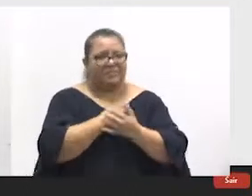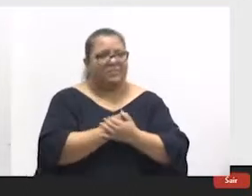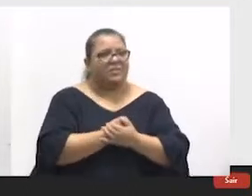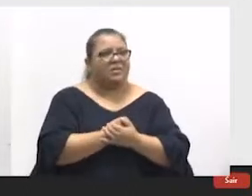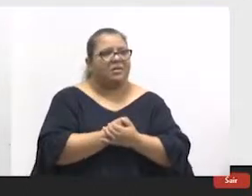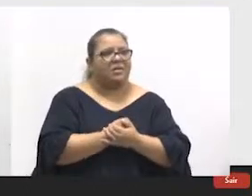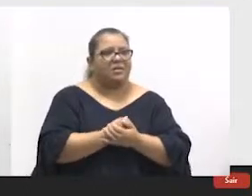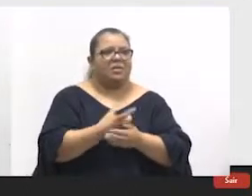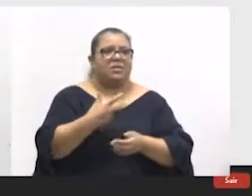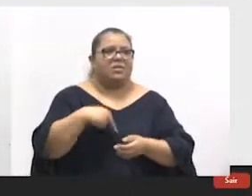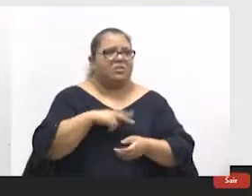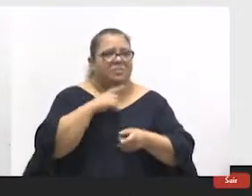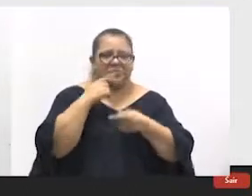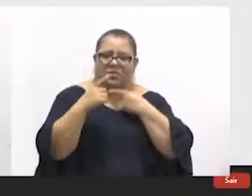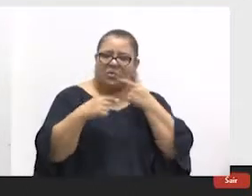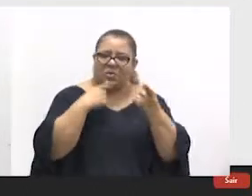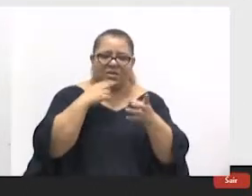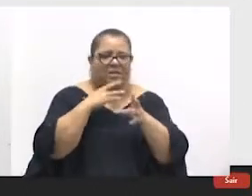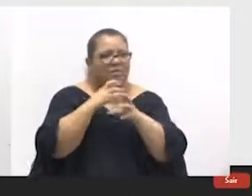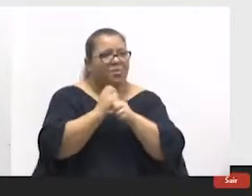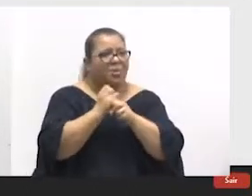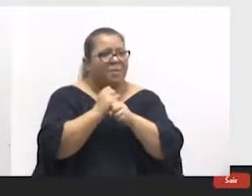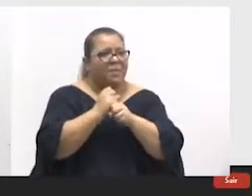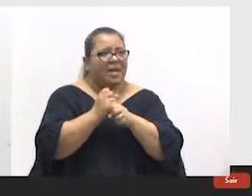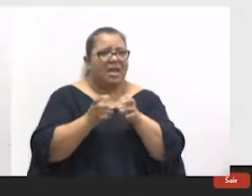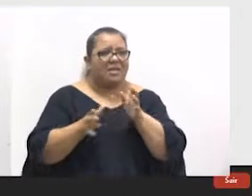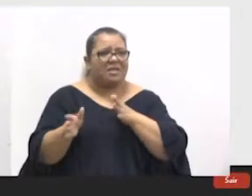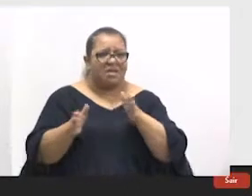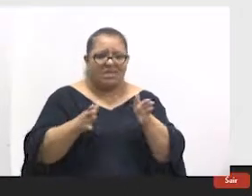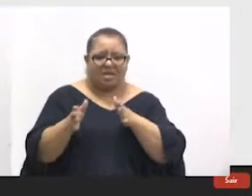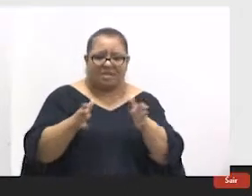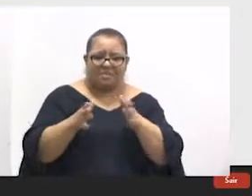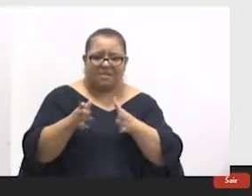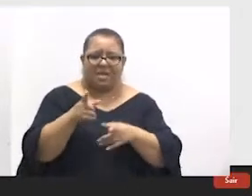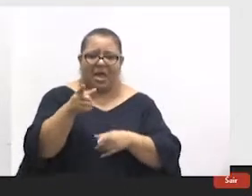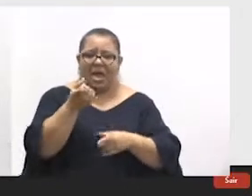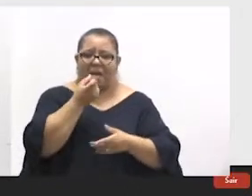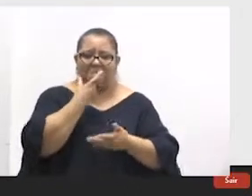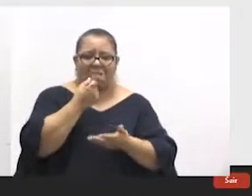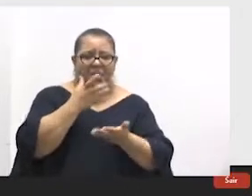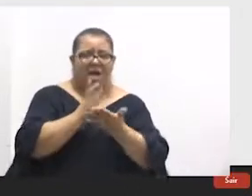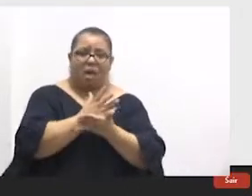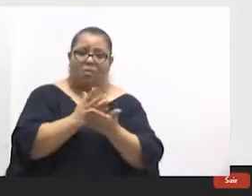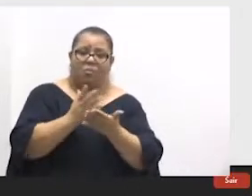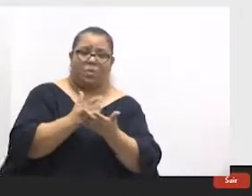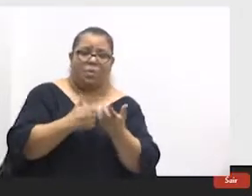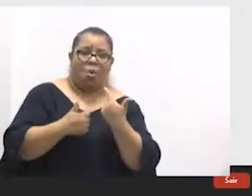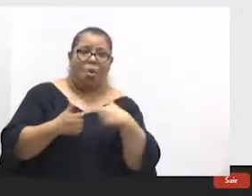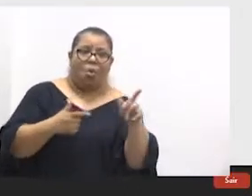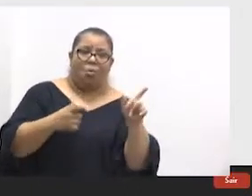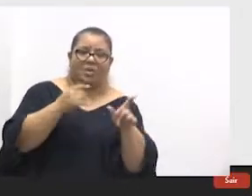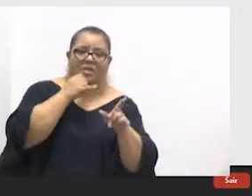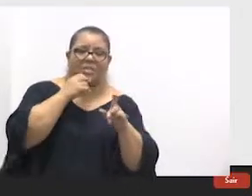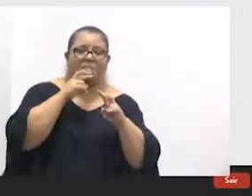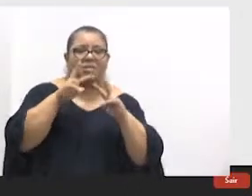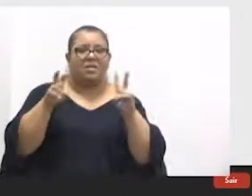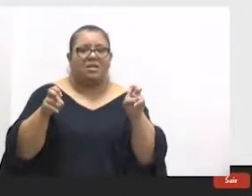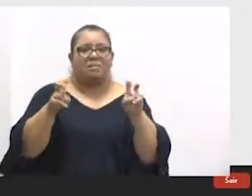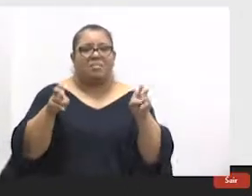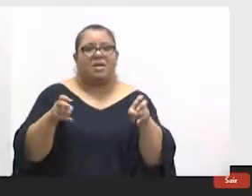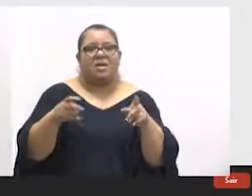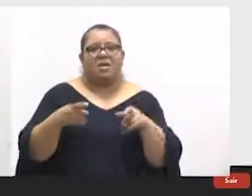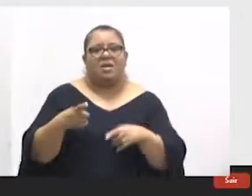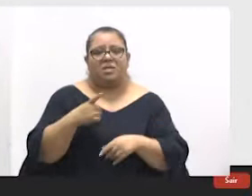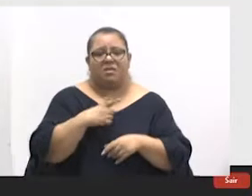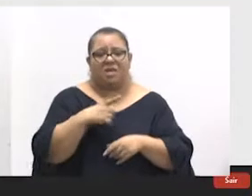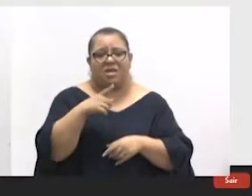A gente não consegue ter acesso a nenhuma daquelas drogas citadas, até algumas outras, né? Por exemplo, a gente tem